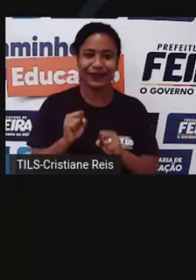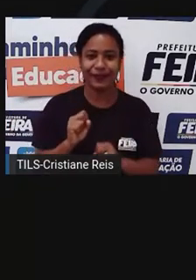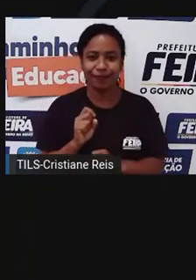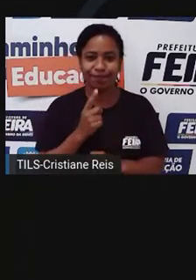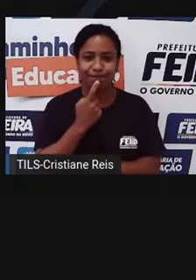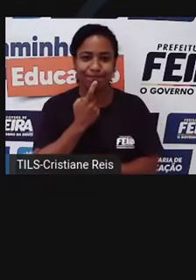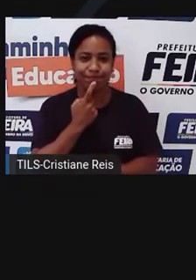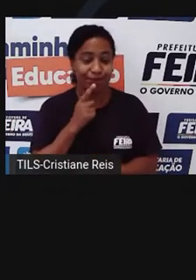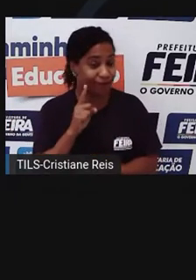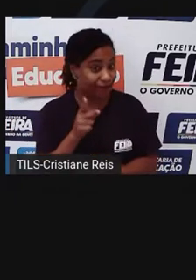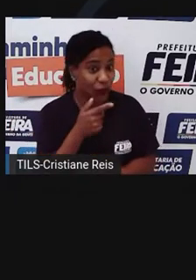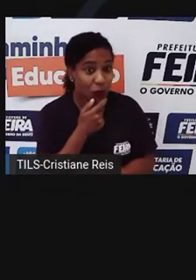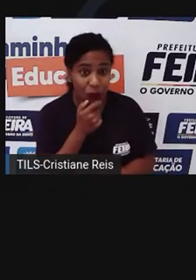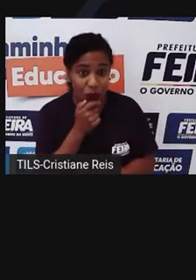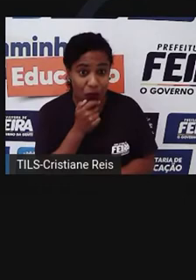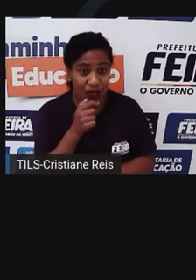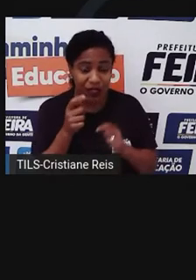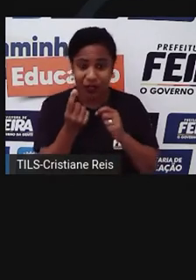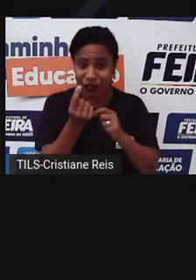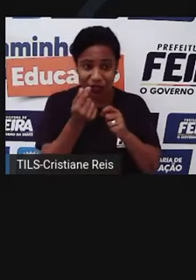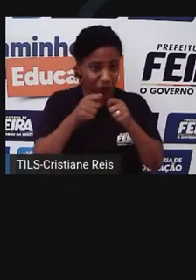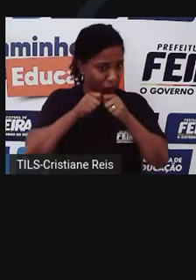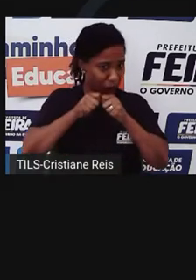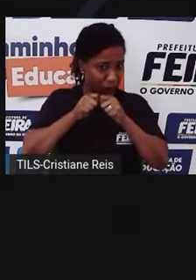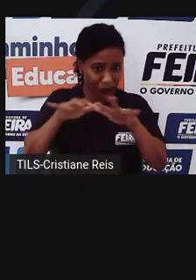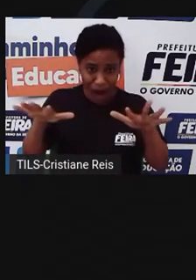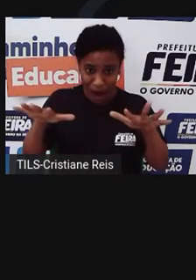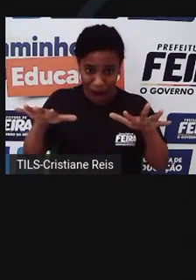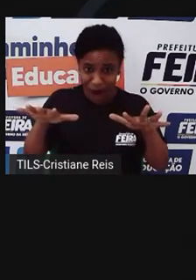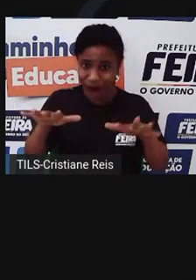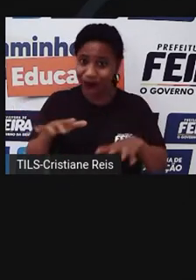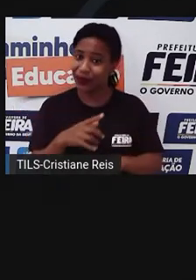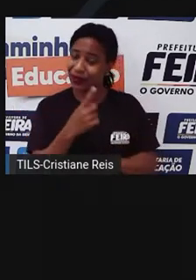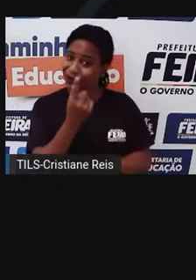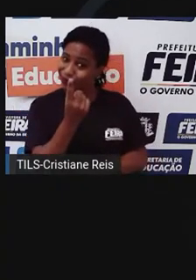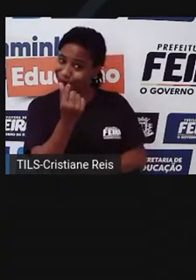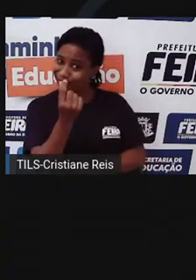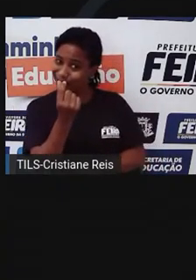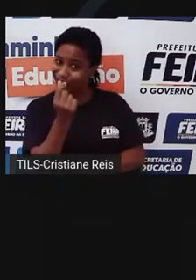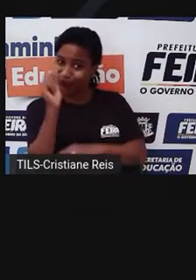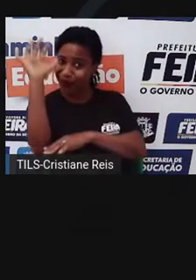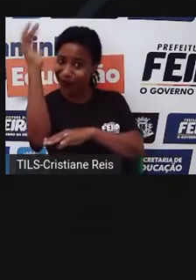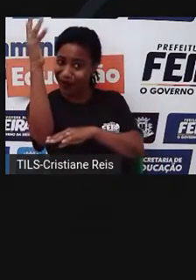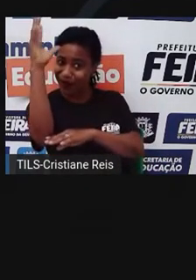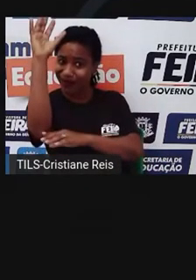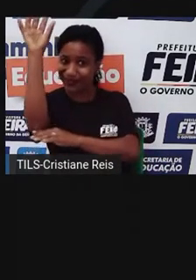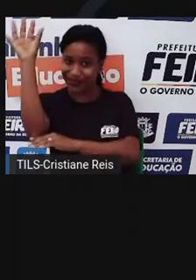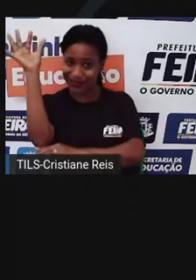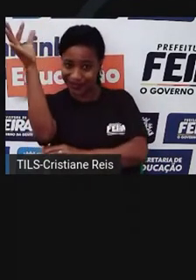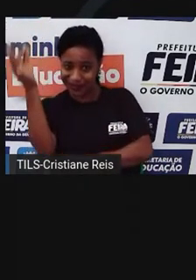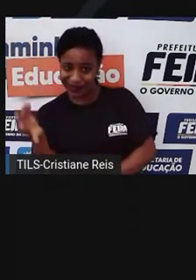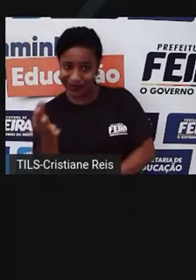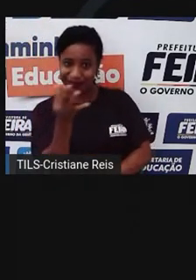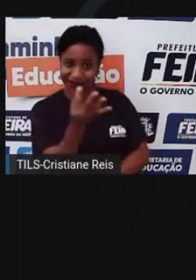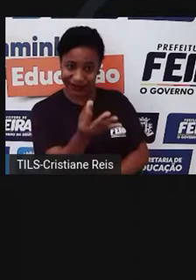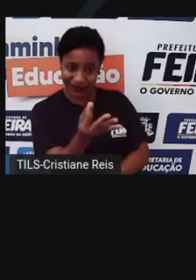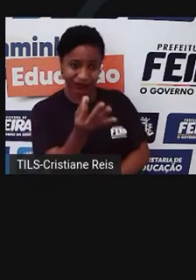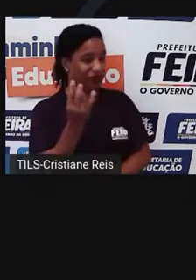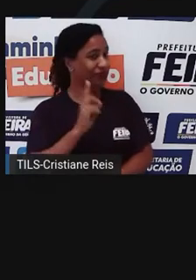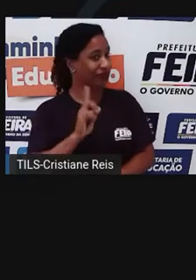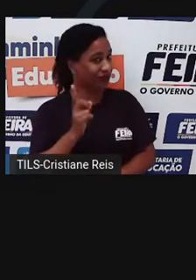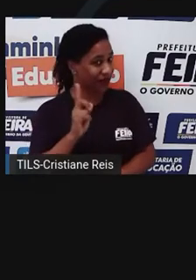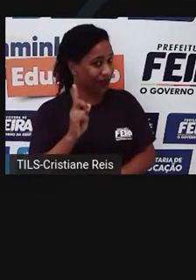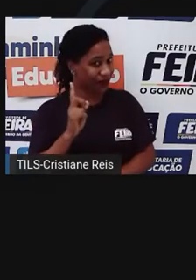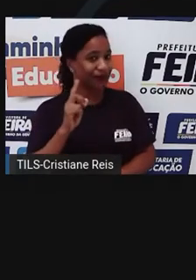Mas já vai gastar tudo de uma vez? Olha lá, dinheiro não dá em árvore, hein? Hum, claro que não. Todo